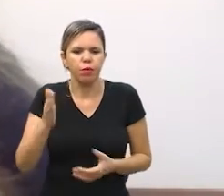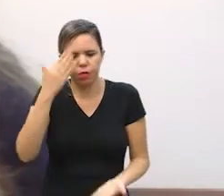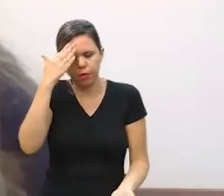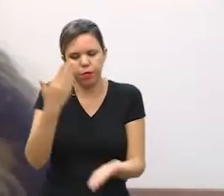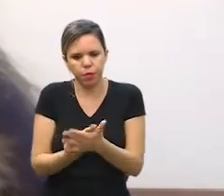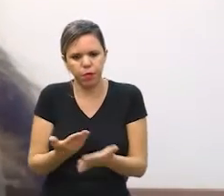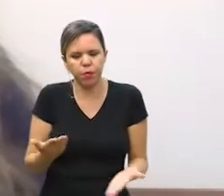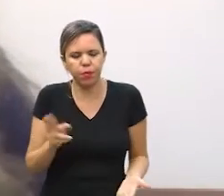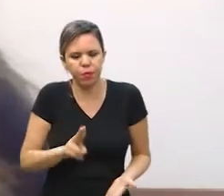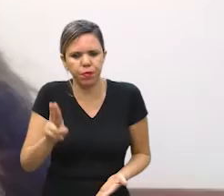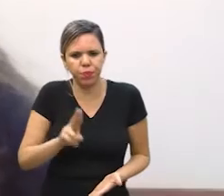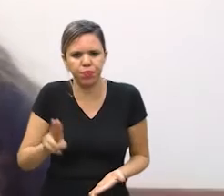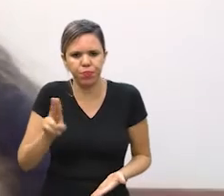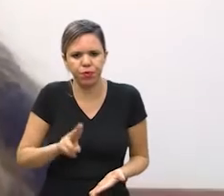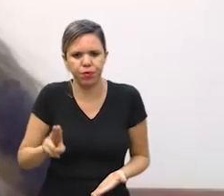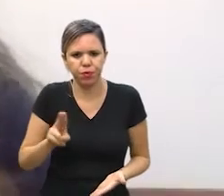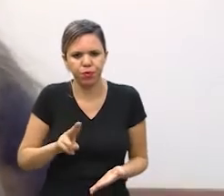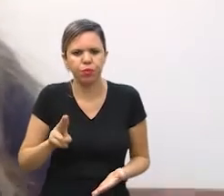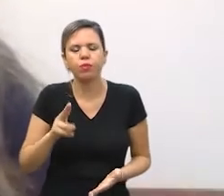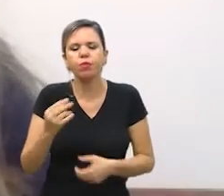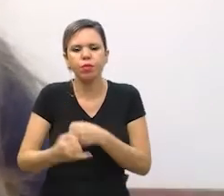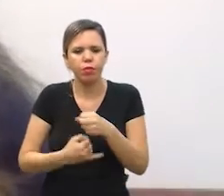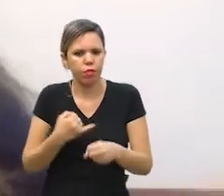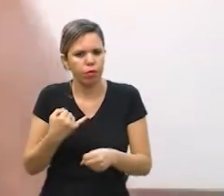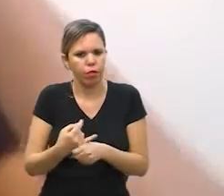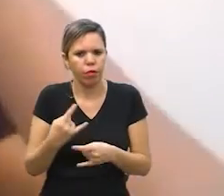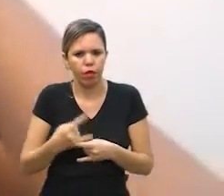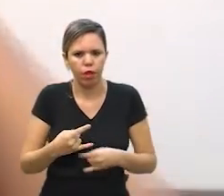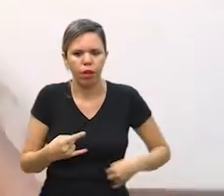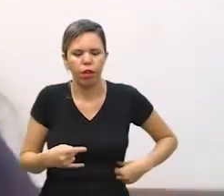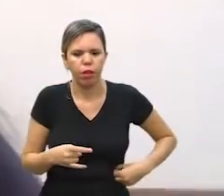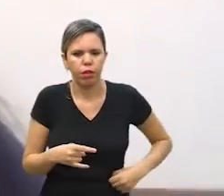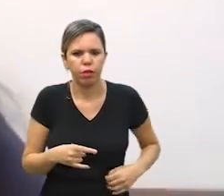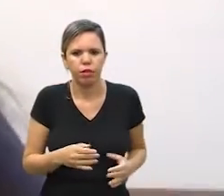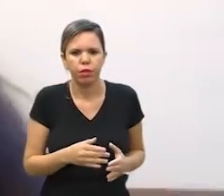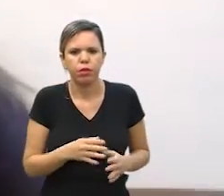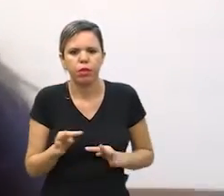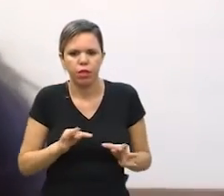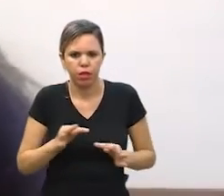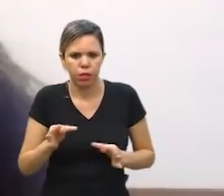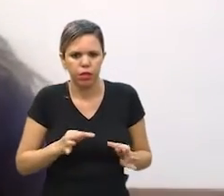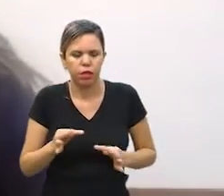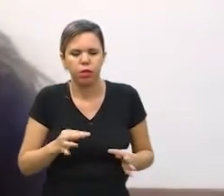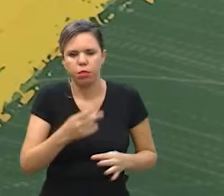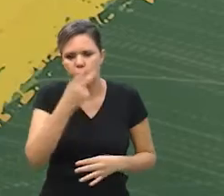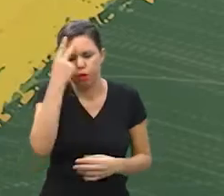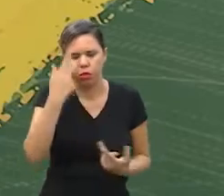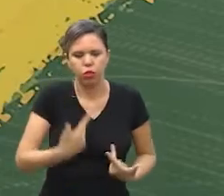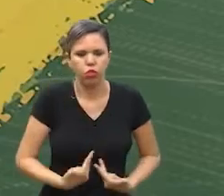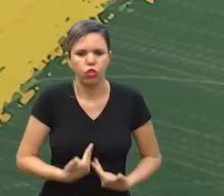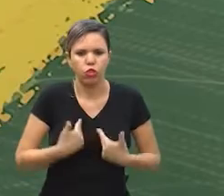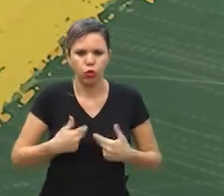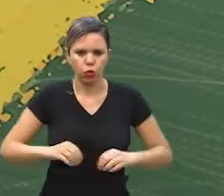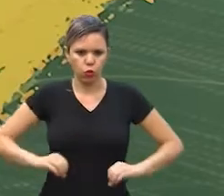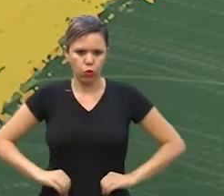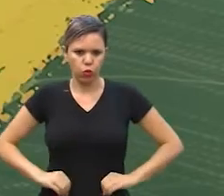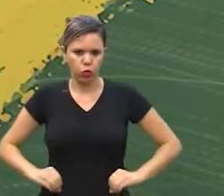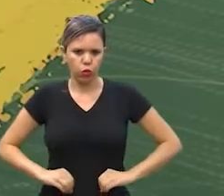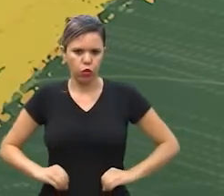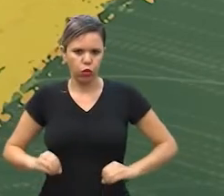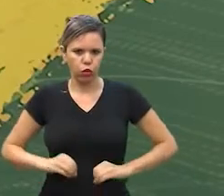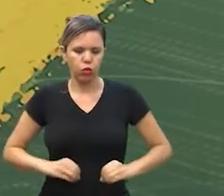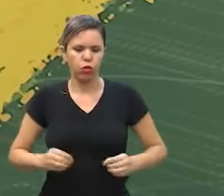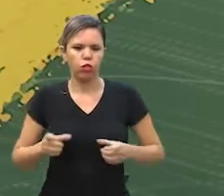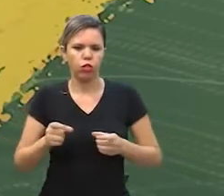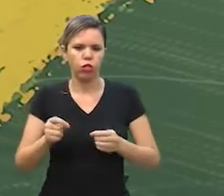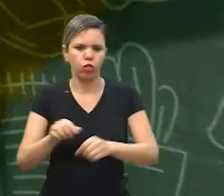acreditava e já usava telesaúde telemedicina para triar pacientes que seriam operados de câncer de colo de útero e câncer